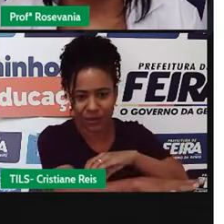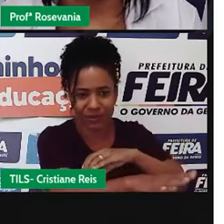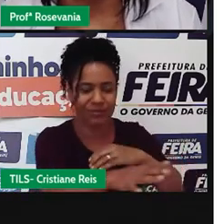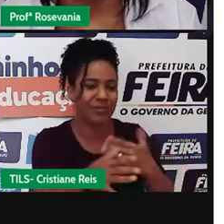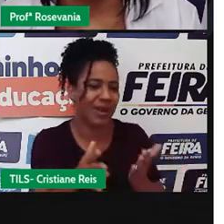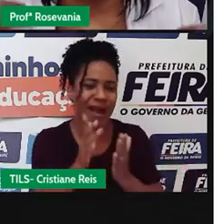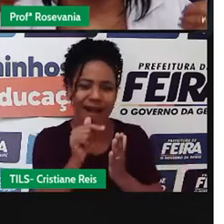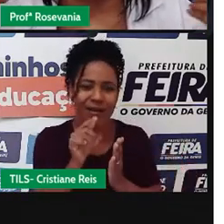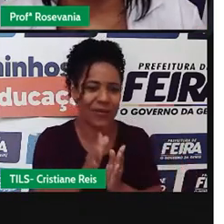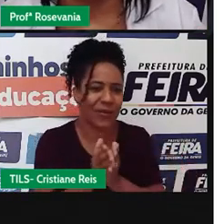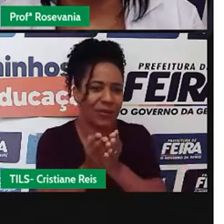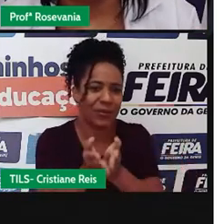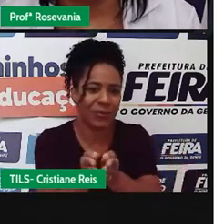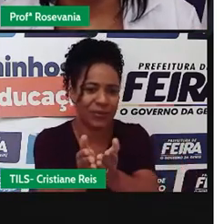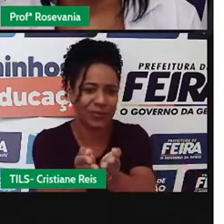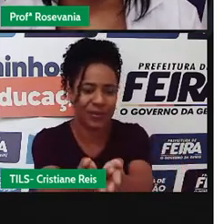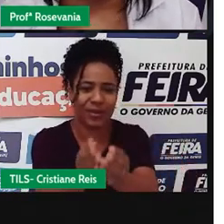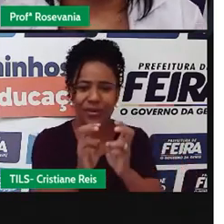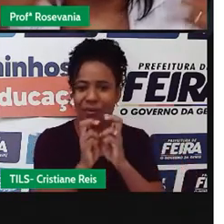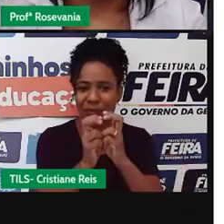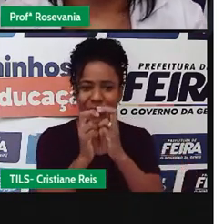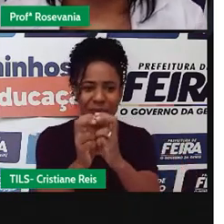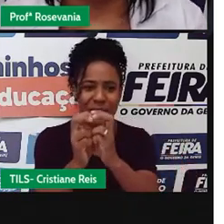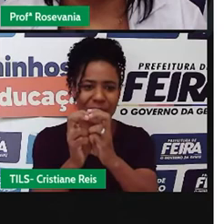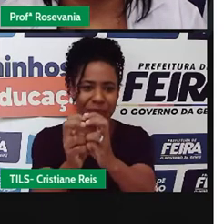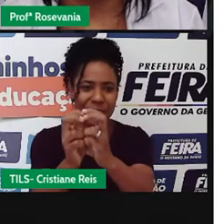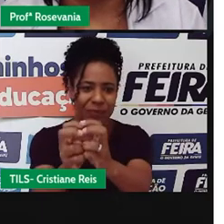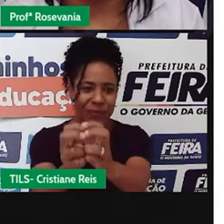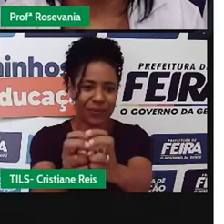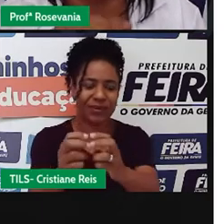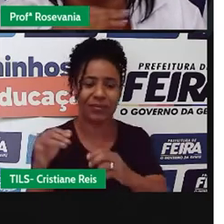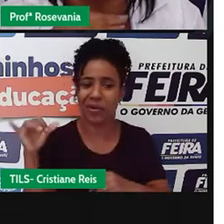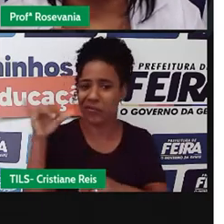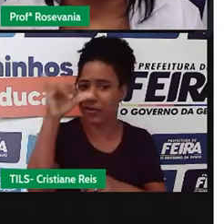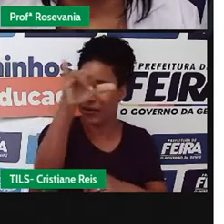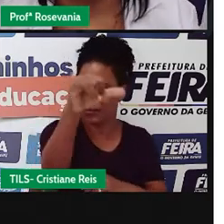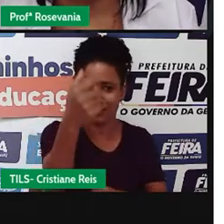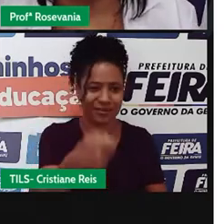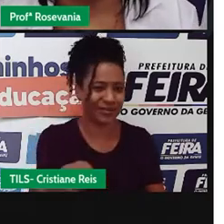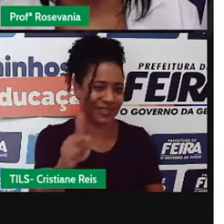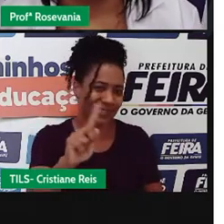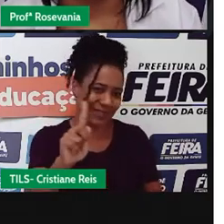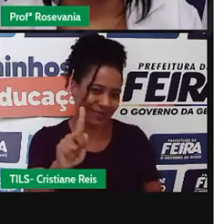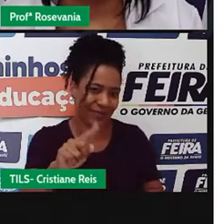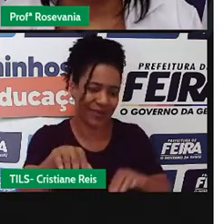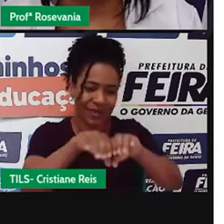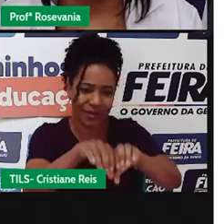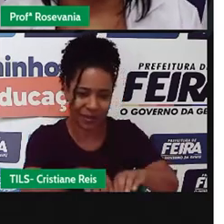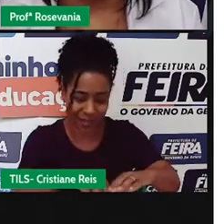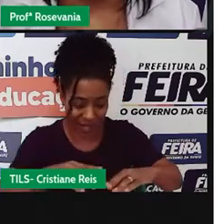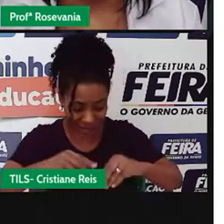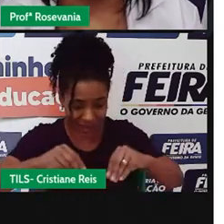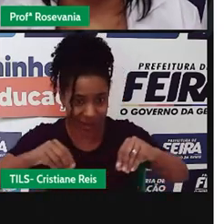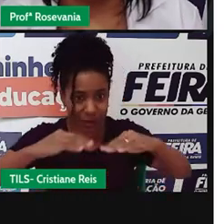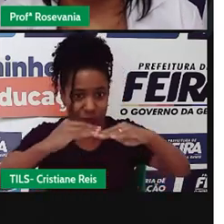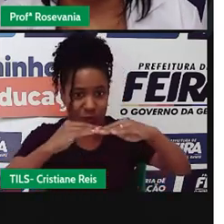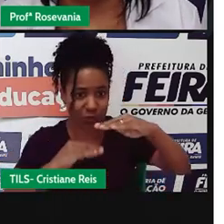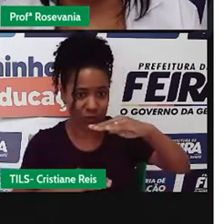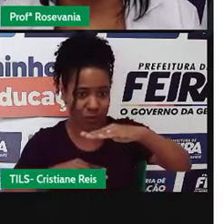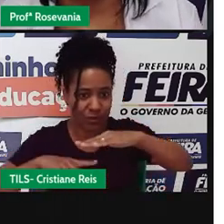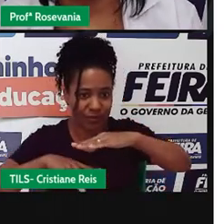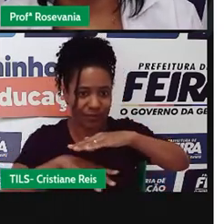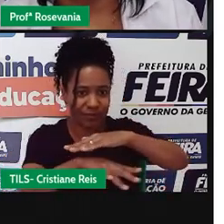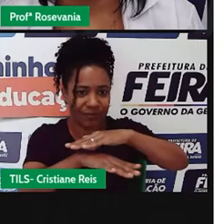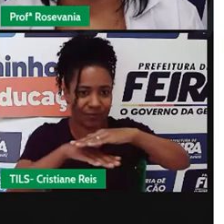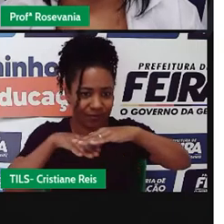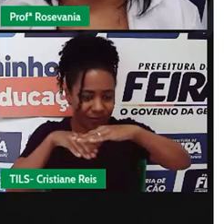aquático, nem em ferrovia, nem elevado pelos aviões, eles vão, muitas vezes, né, por baixo da terra, não interferem